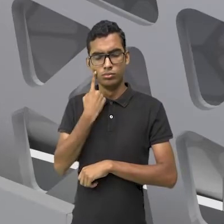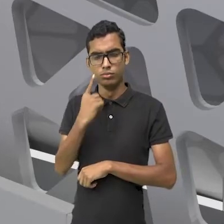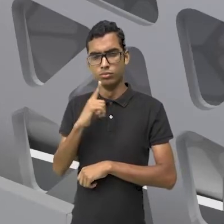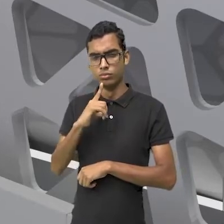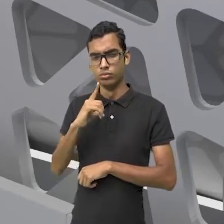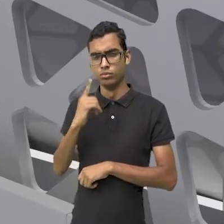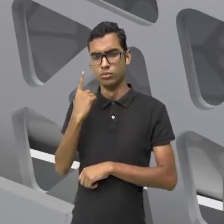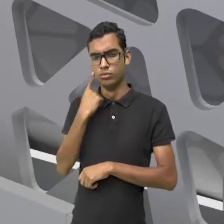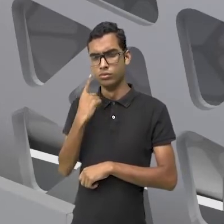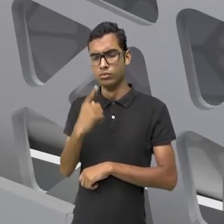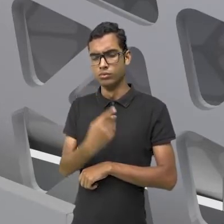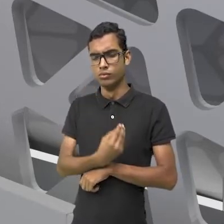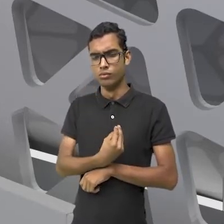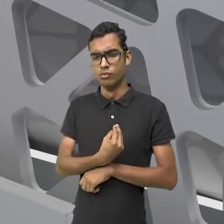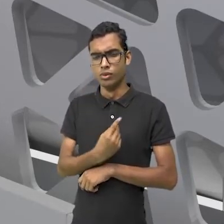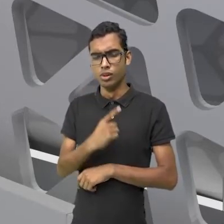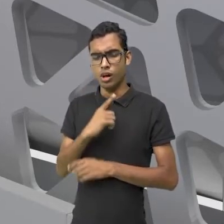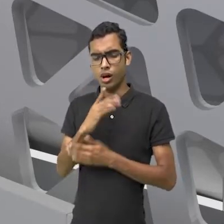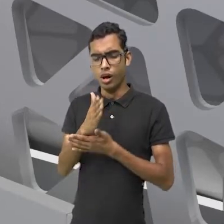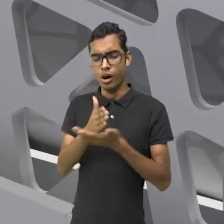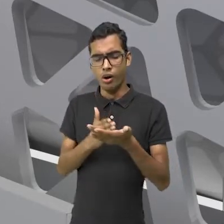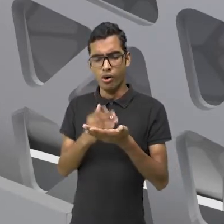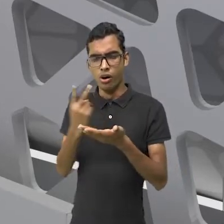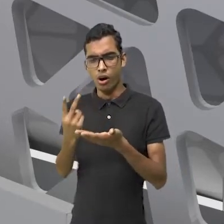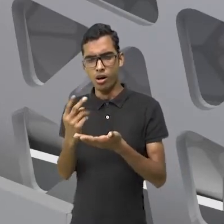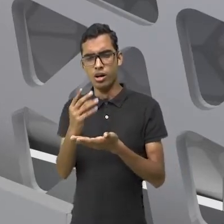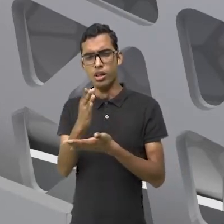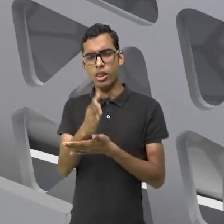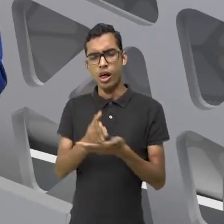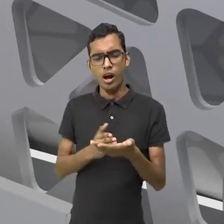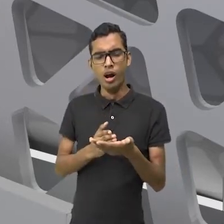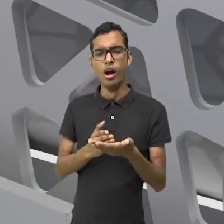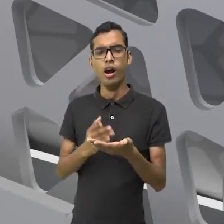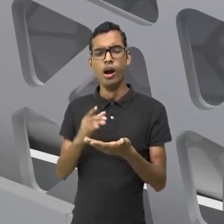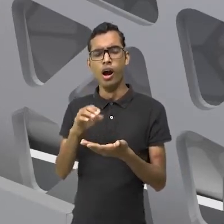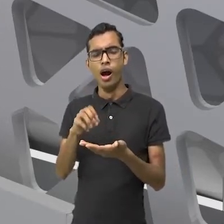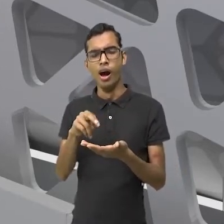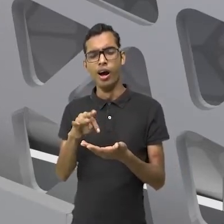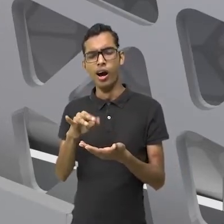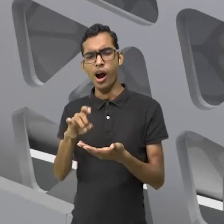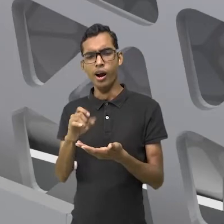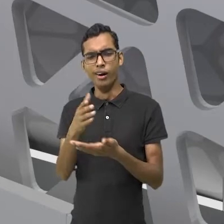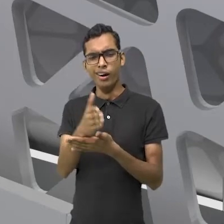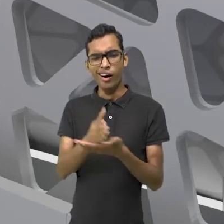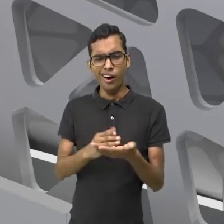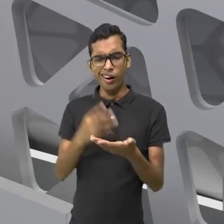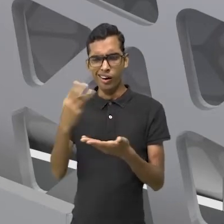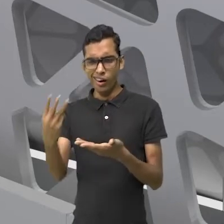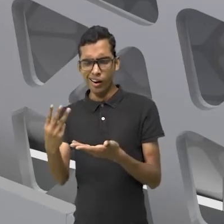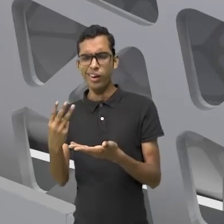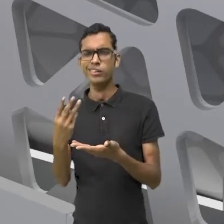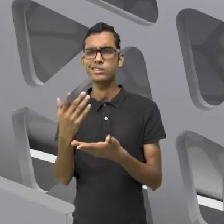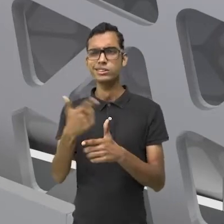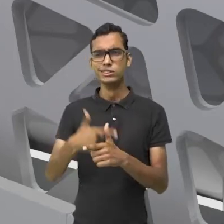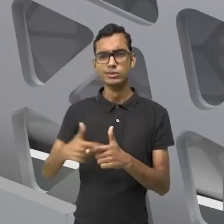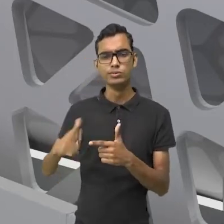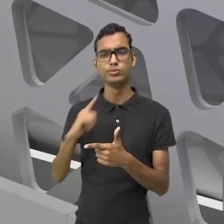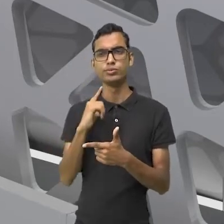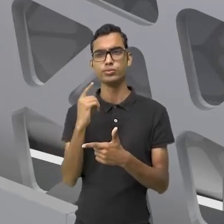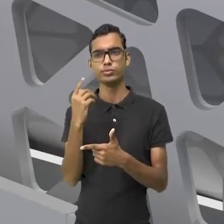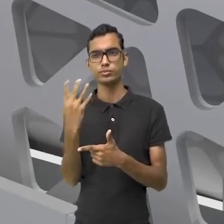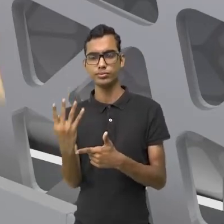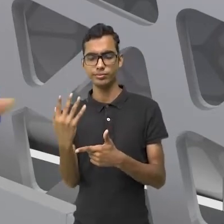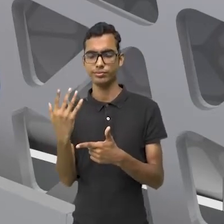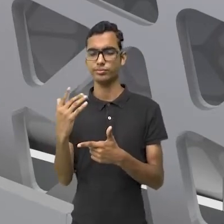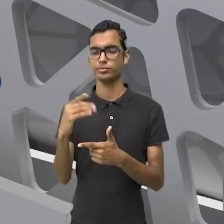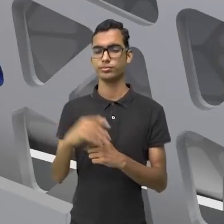comando divida por 2, ou divida pela metade, divida pela terça parte, divida